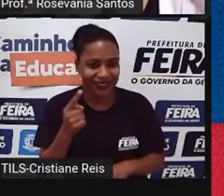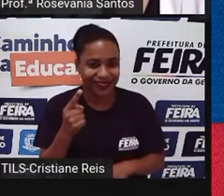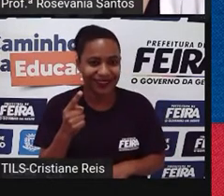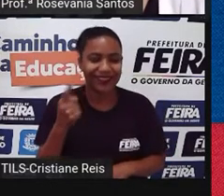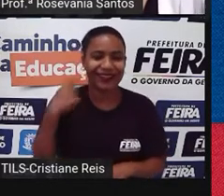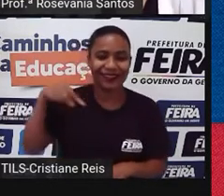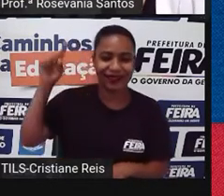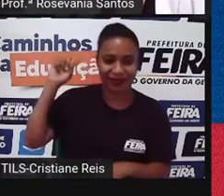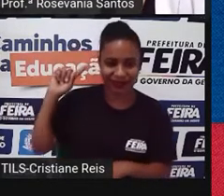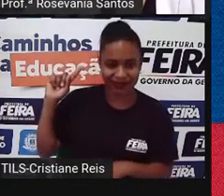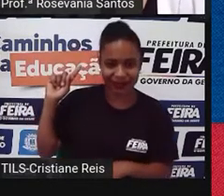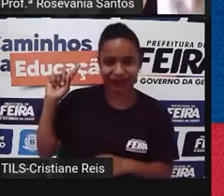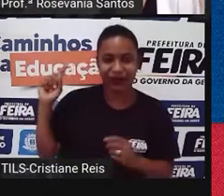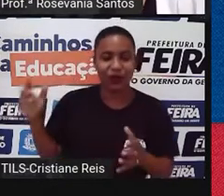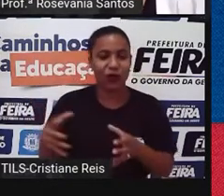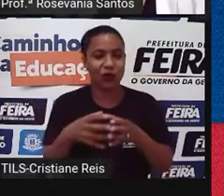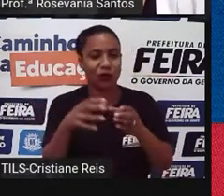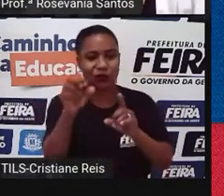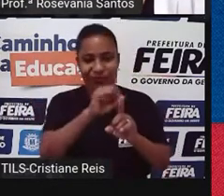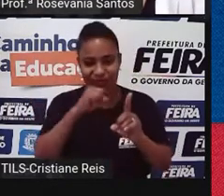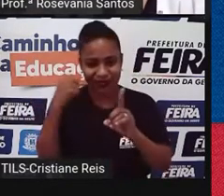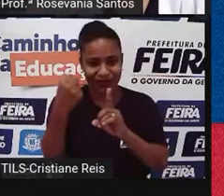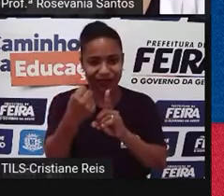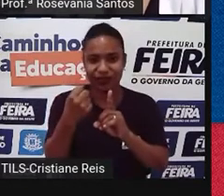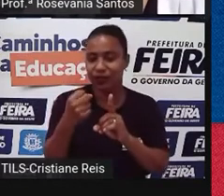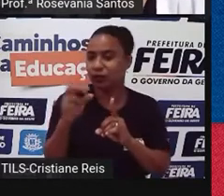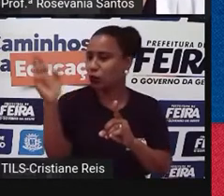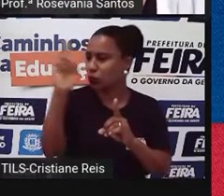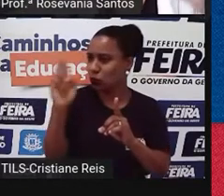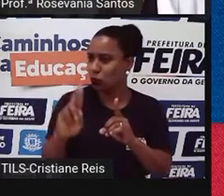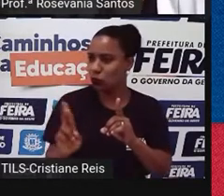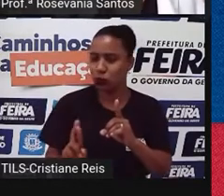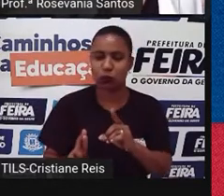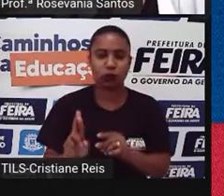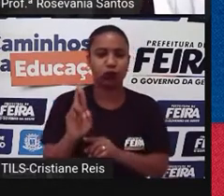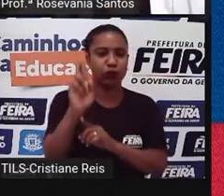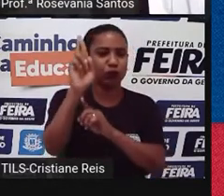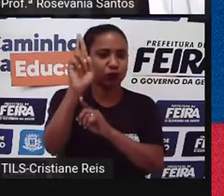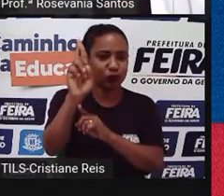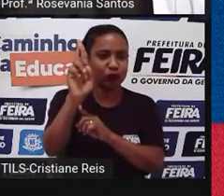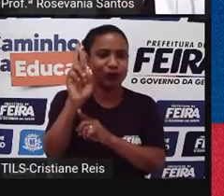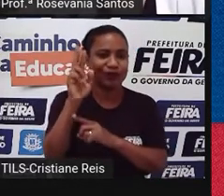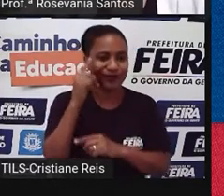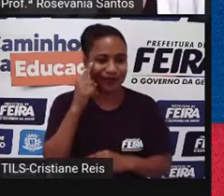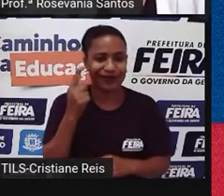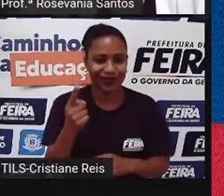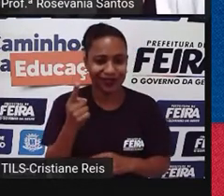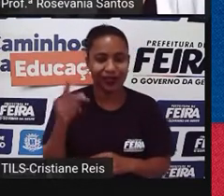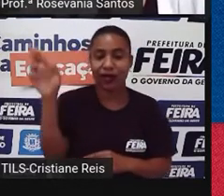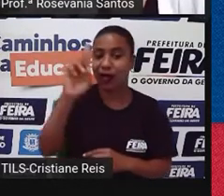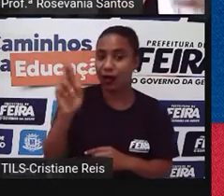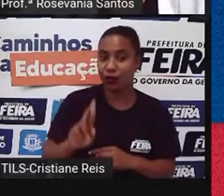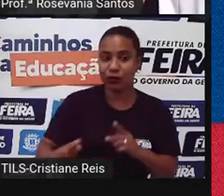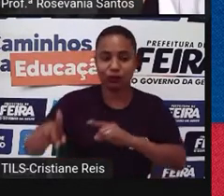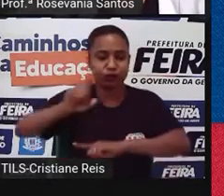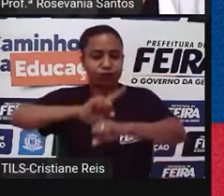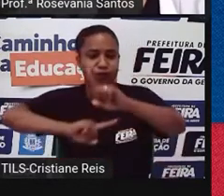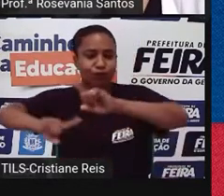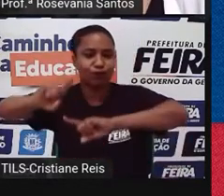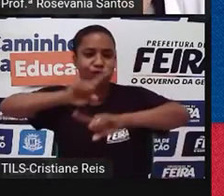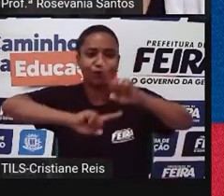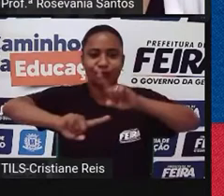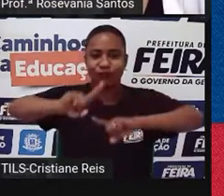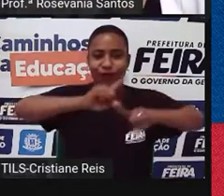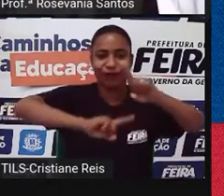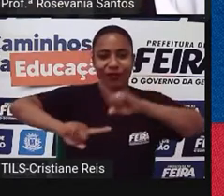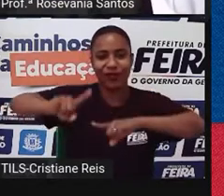parte do grupo socialista, né, ela líder lá da União Soviética, você percebeu a área de domínio dela. De um lado, a gente tinha os Estados